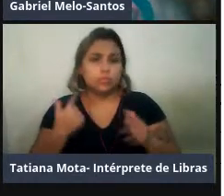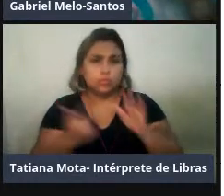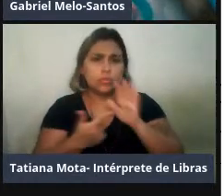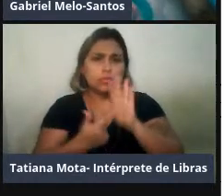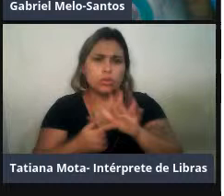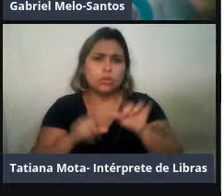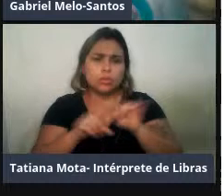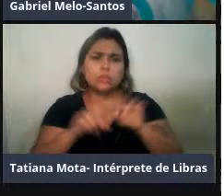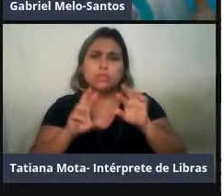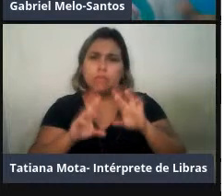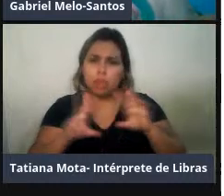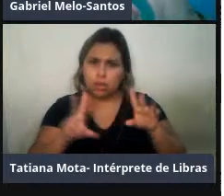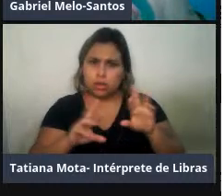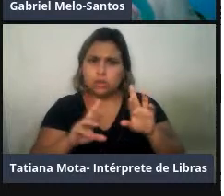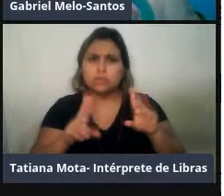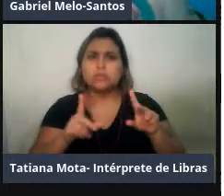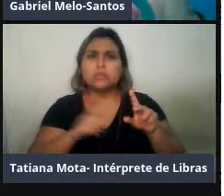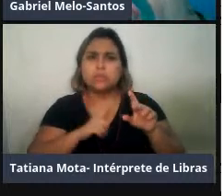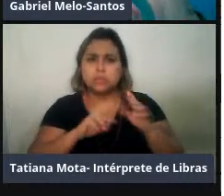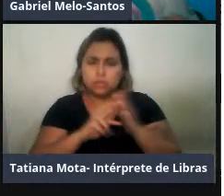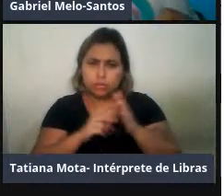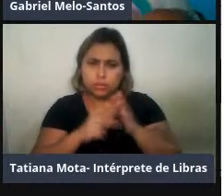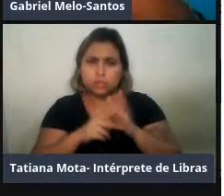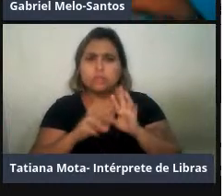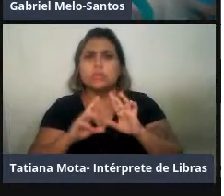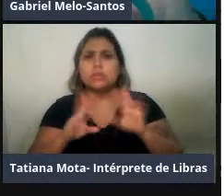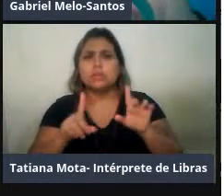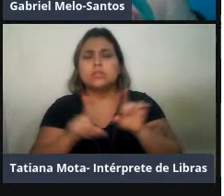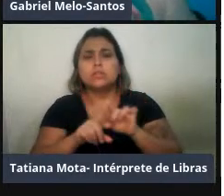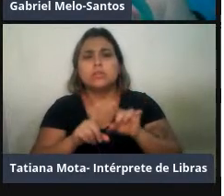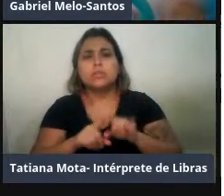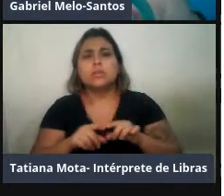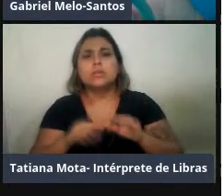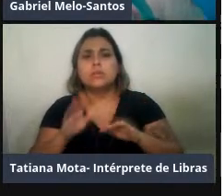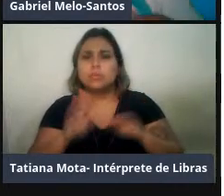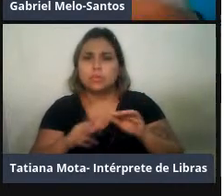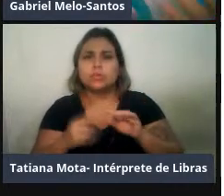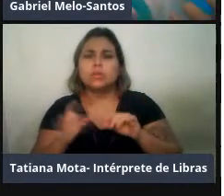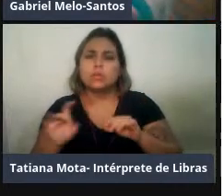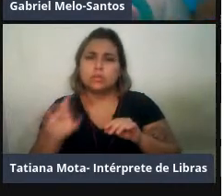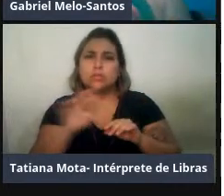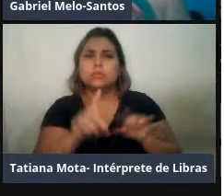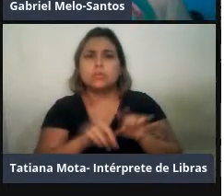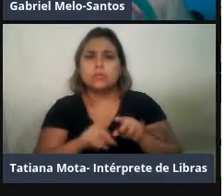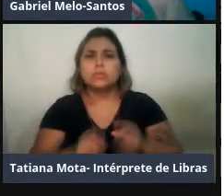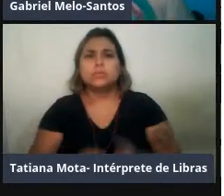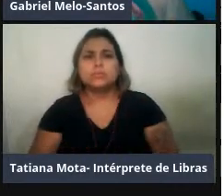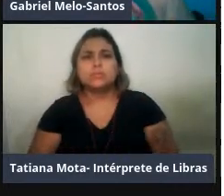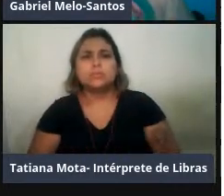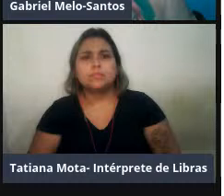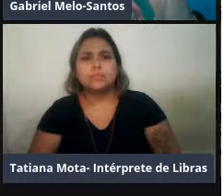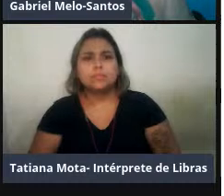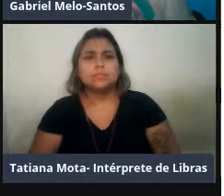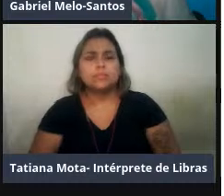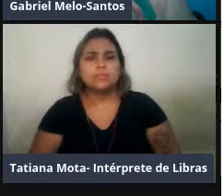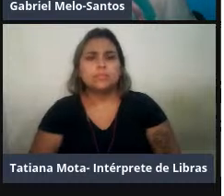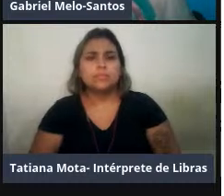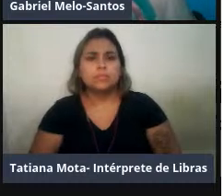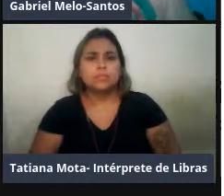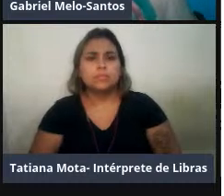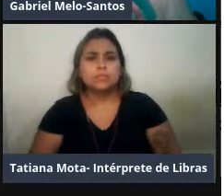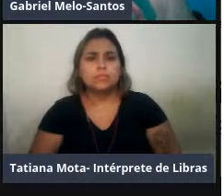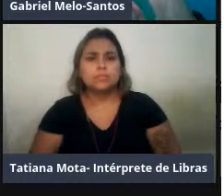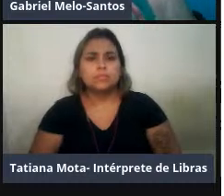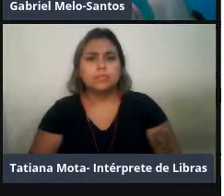significativas entre o tamanho do repertório das populações também. Teve populações que tiveram repertório até 40 vezes maior que alguma. Então, se você